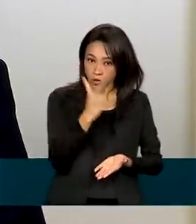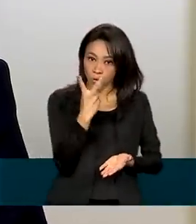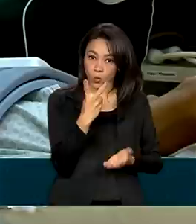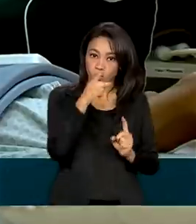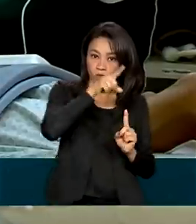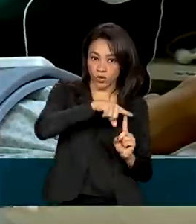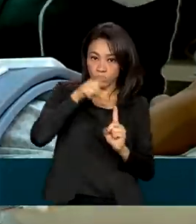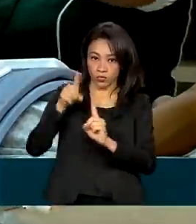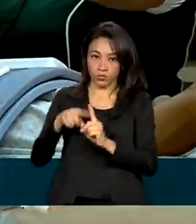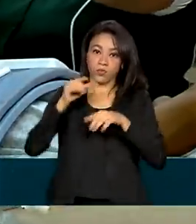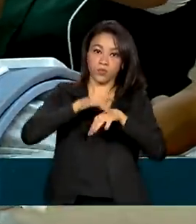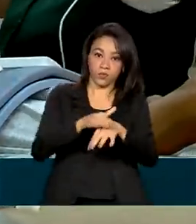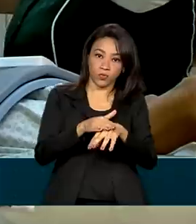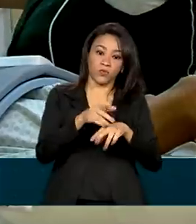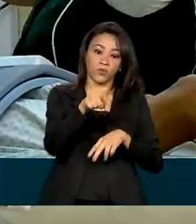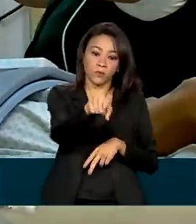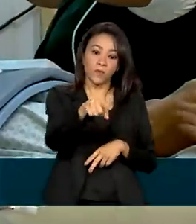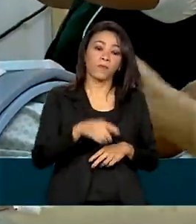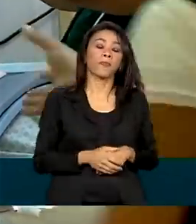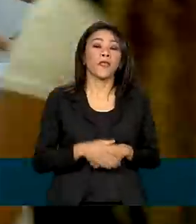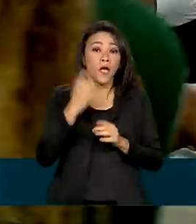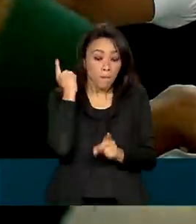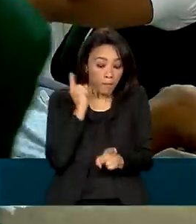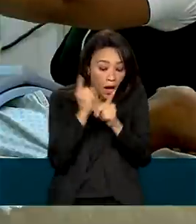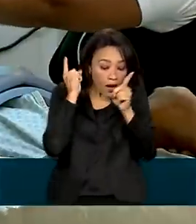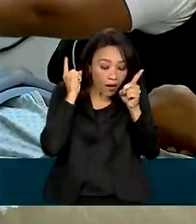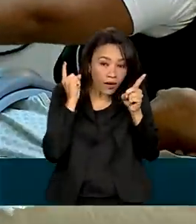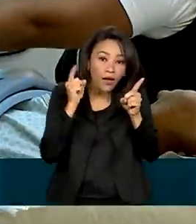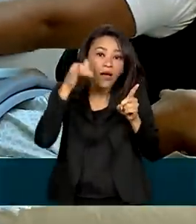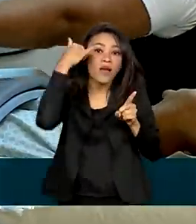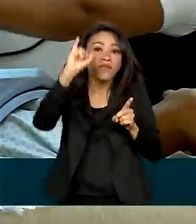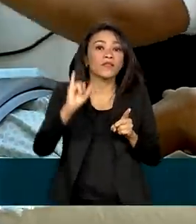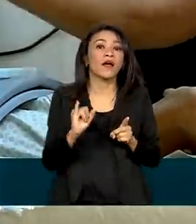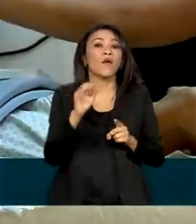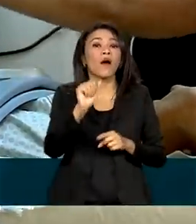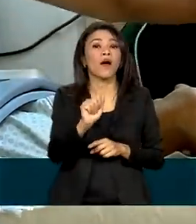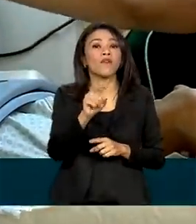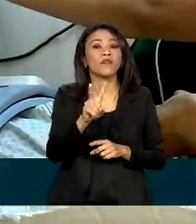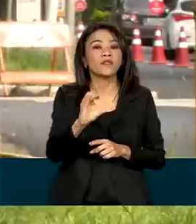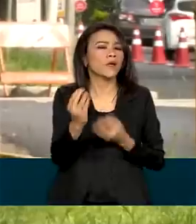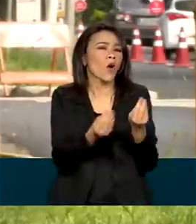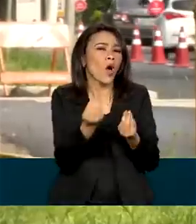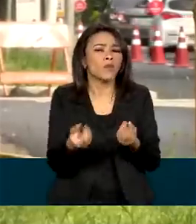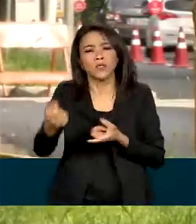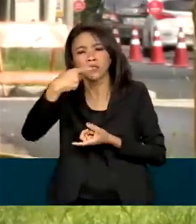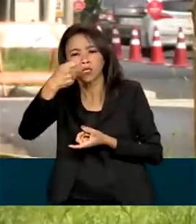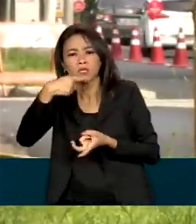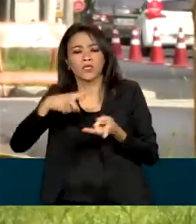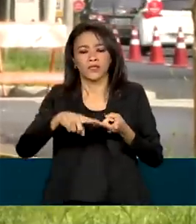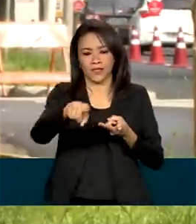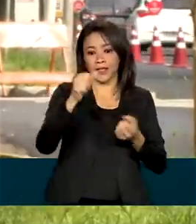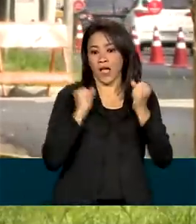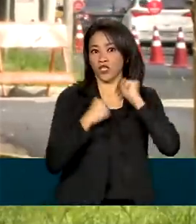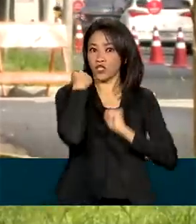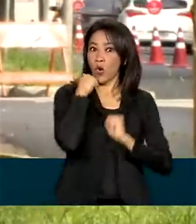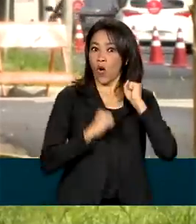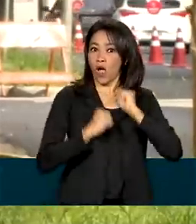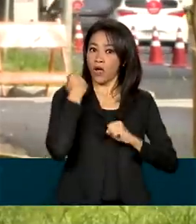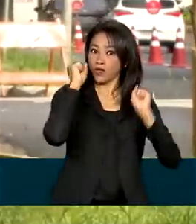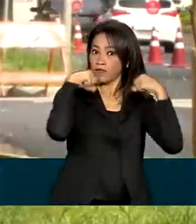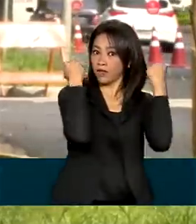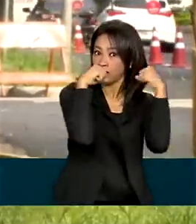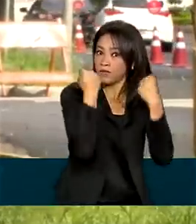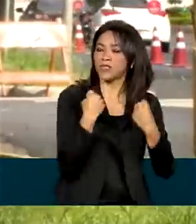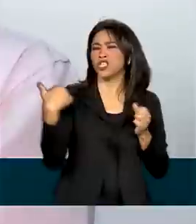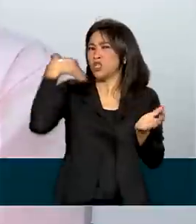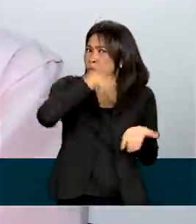situações. Com o diagnóstico, é possível evitar o AVC por meio de medicação, hábitos saudáveis e, em último caso,